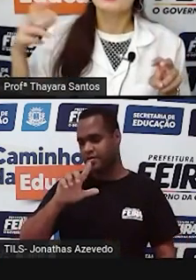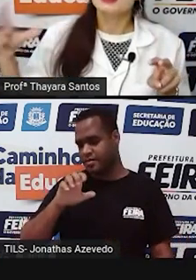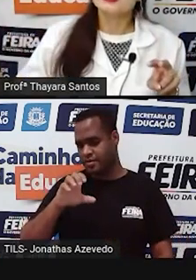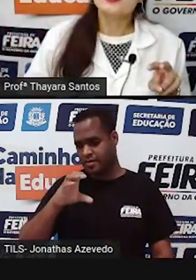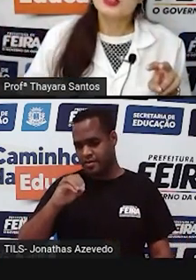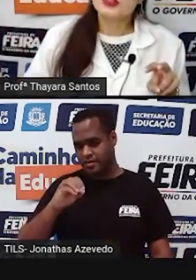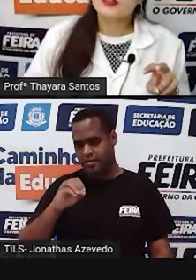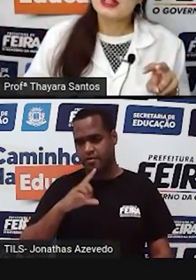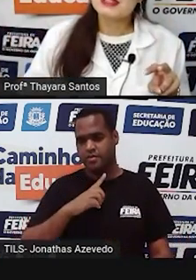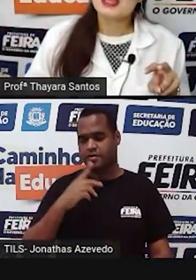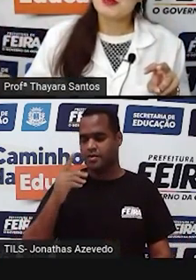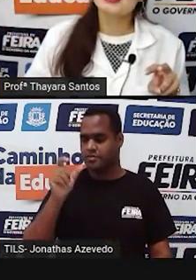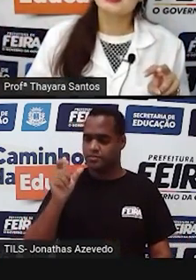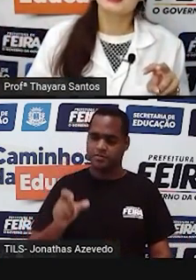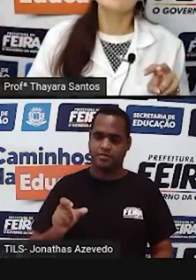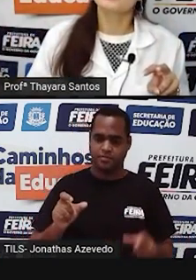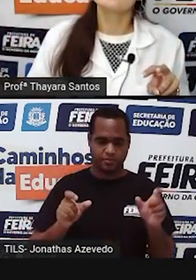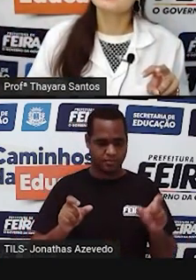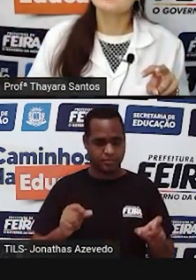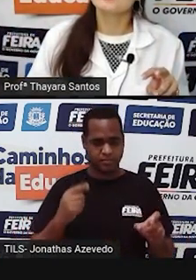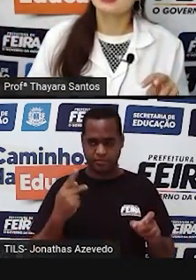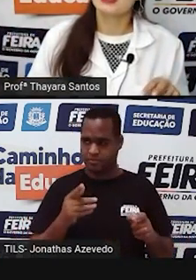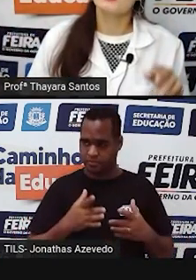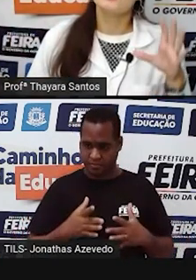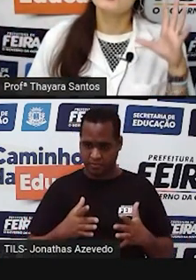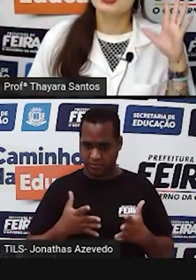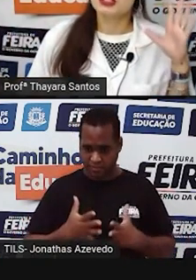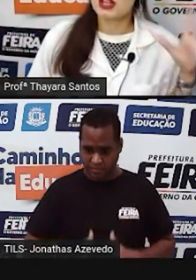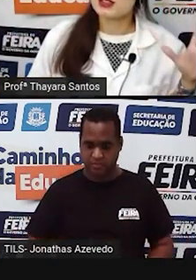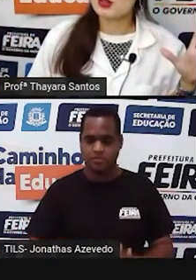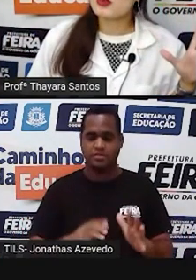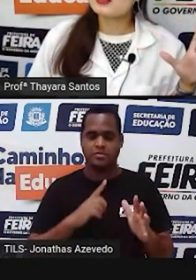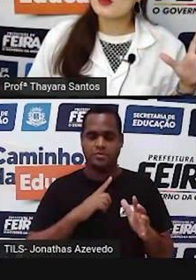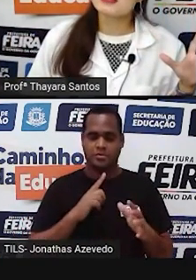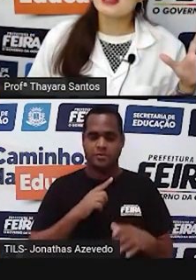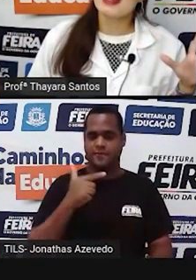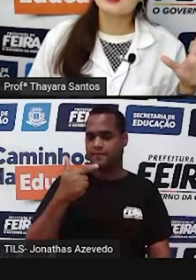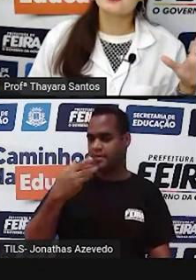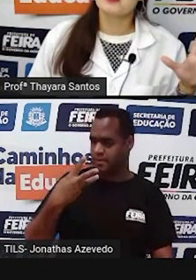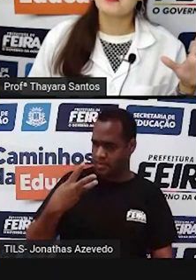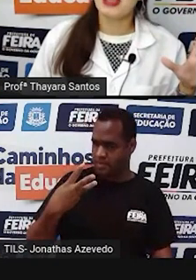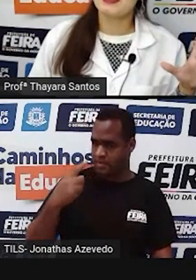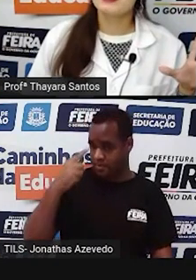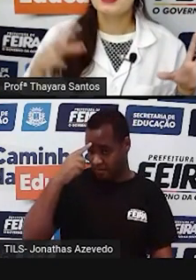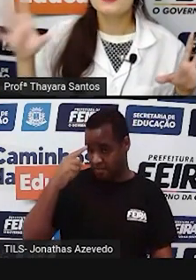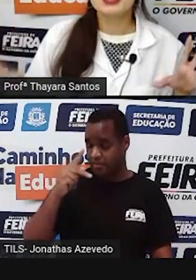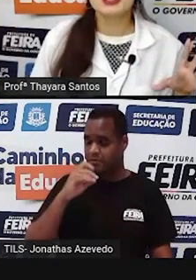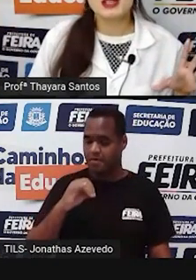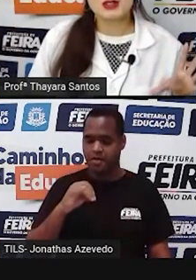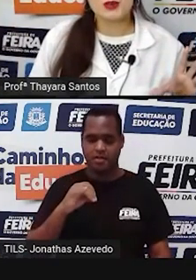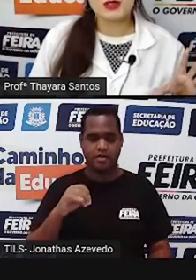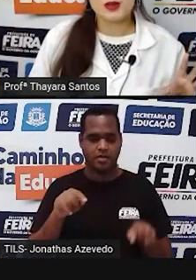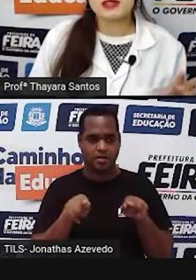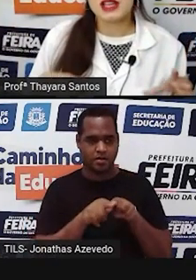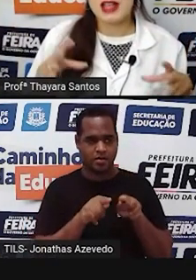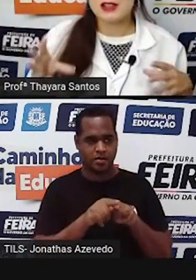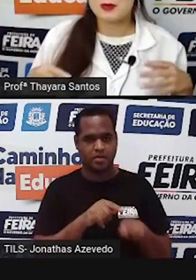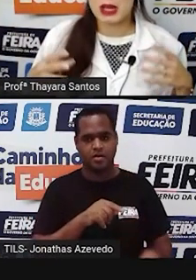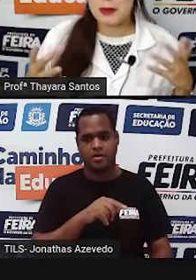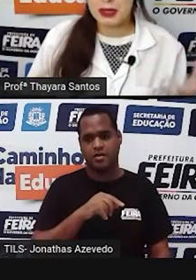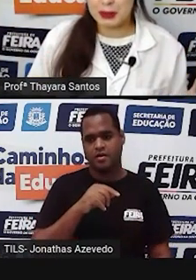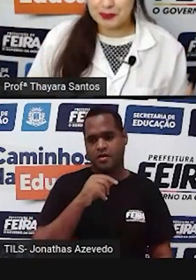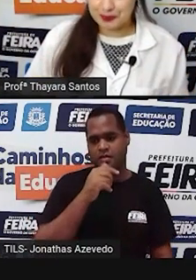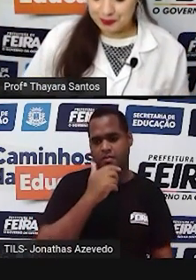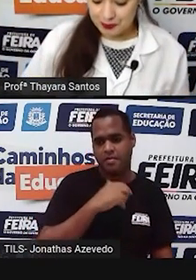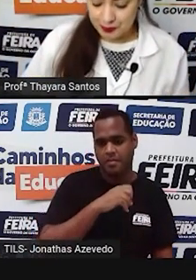aquele indivíduo que vai nascer a partir daquela fecundação tenha 23 cromossomos herdados pelo pai e 23 cromossomos herdados